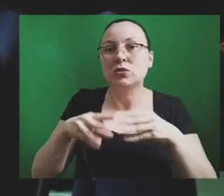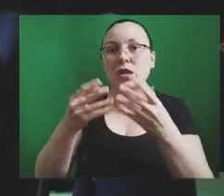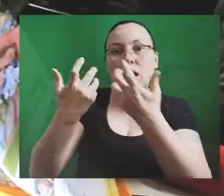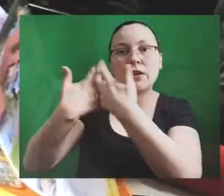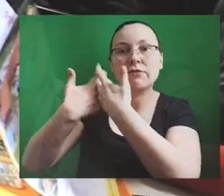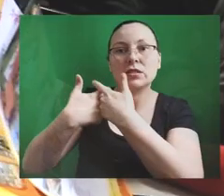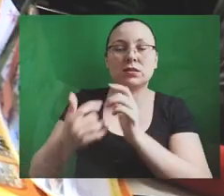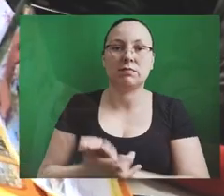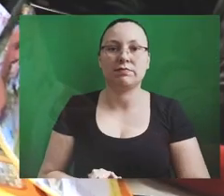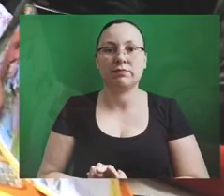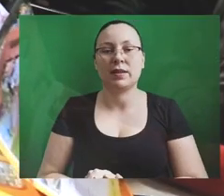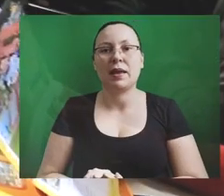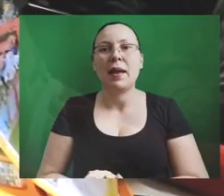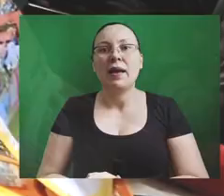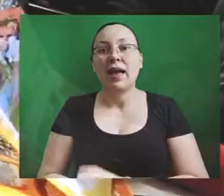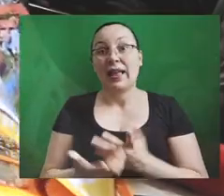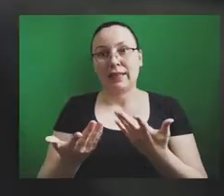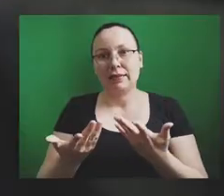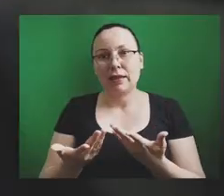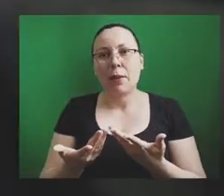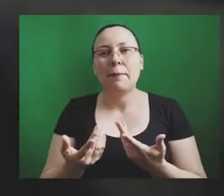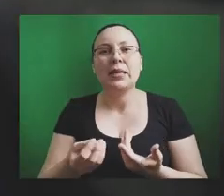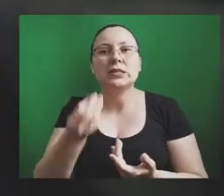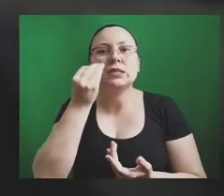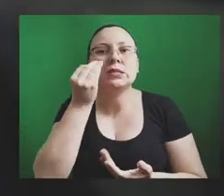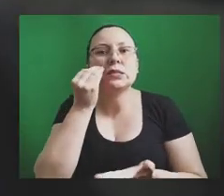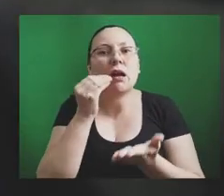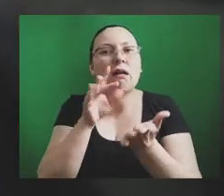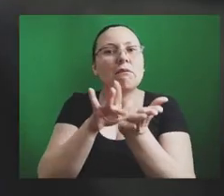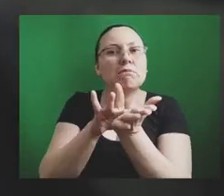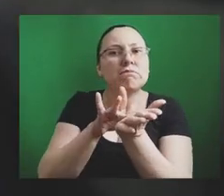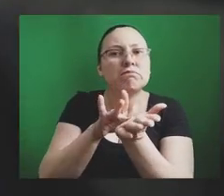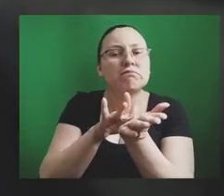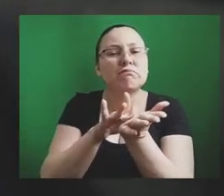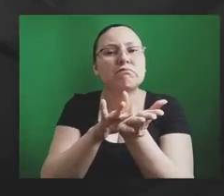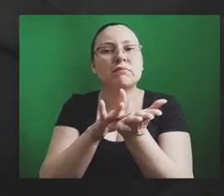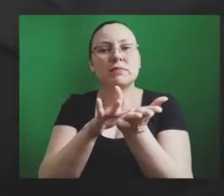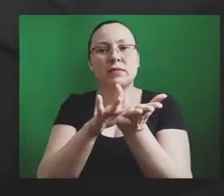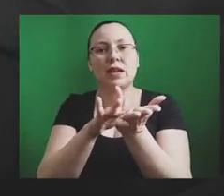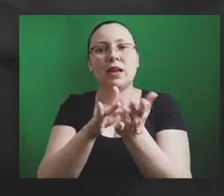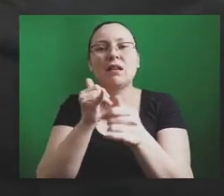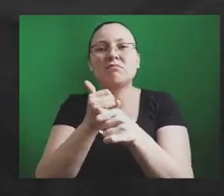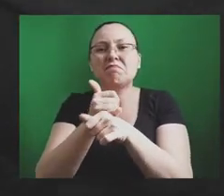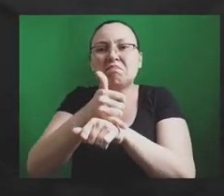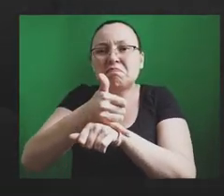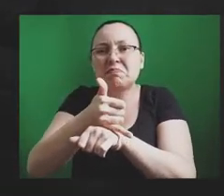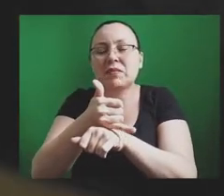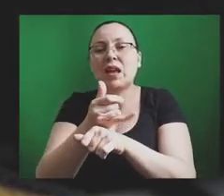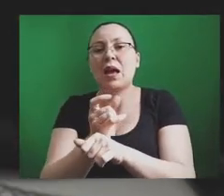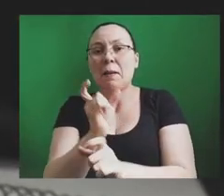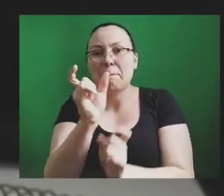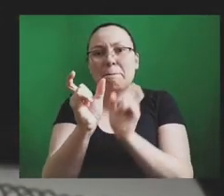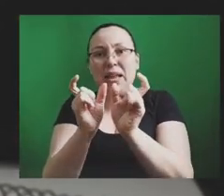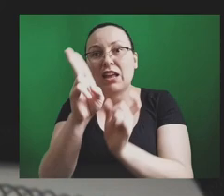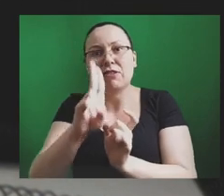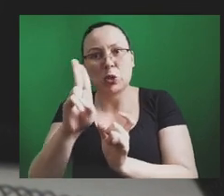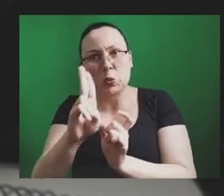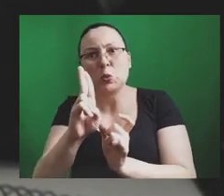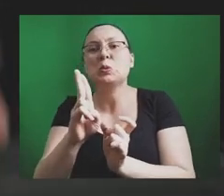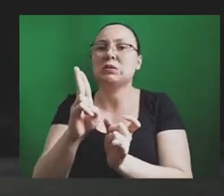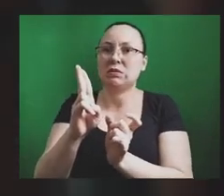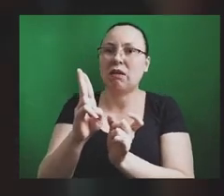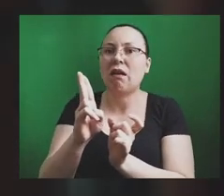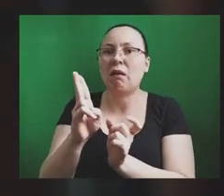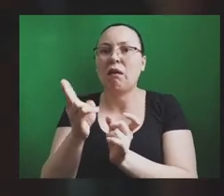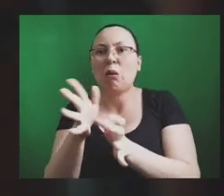o intuito de imprimir legitimidade e inovação, o decreto utiliza expressões que integram a gramática da inclusão e da